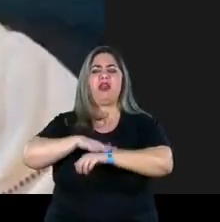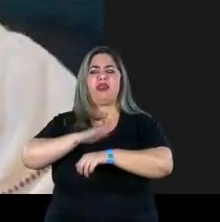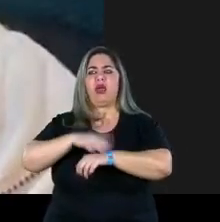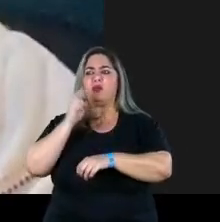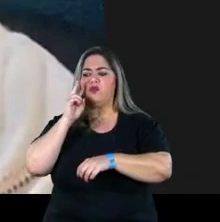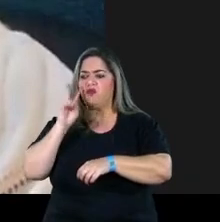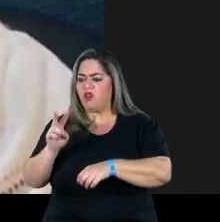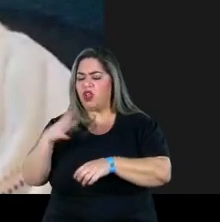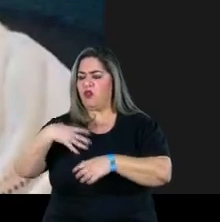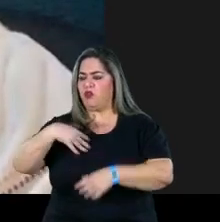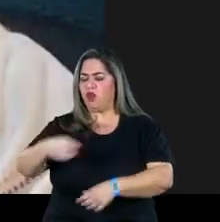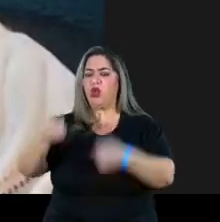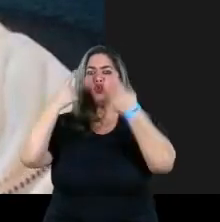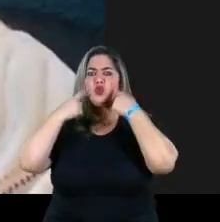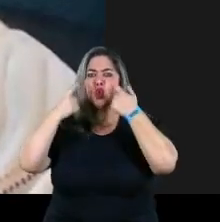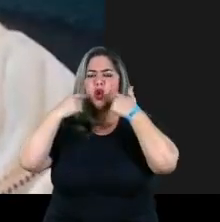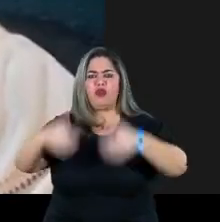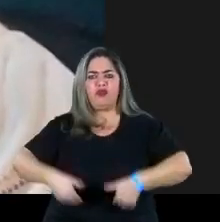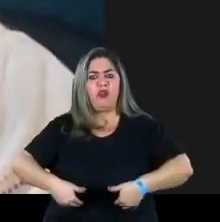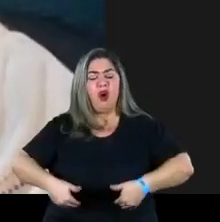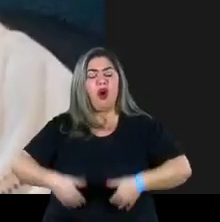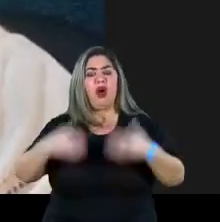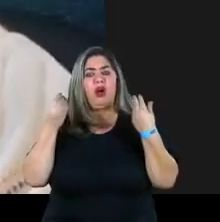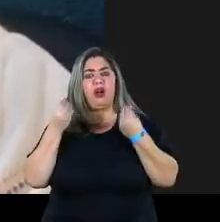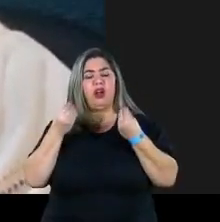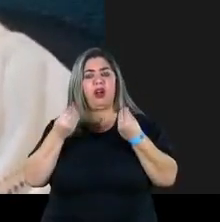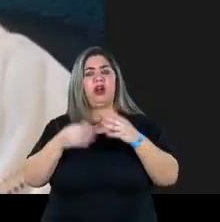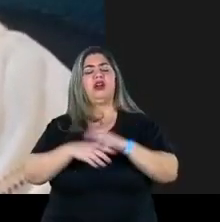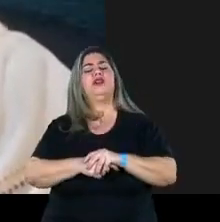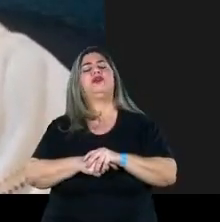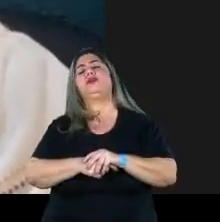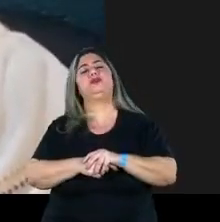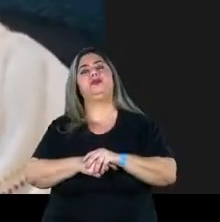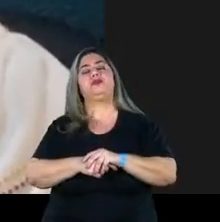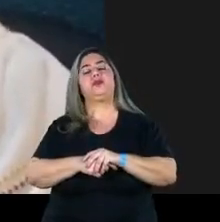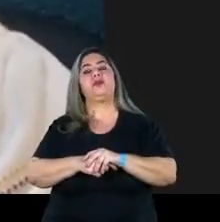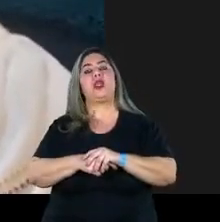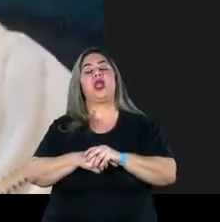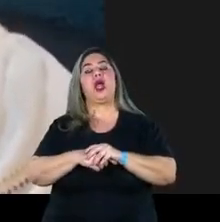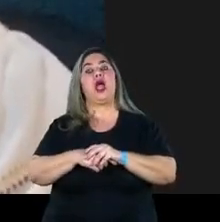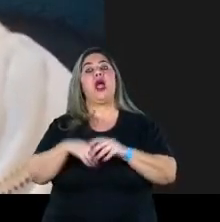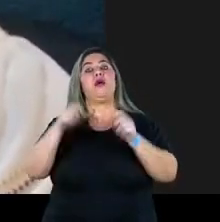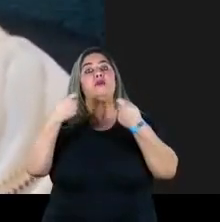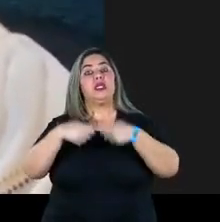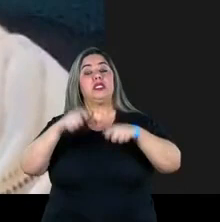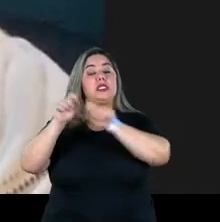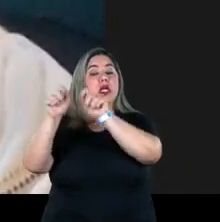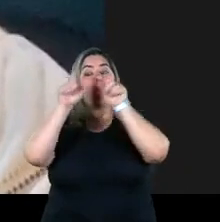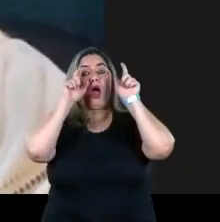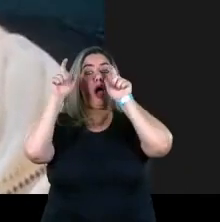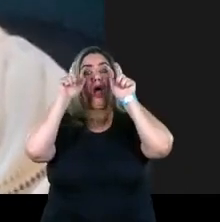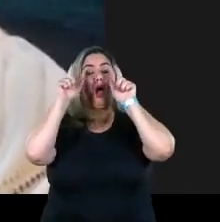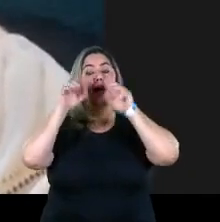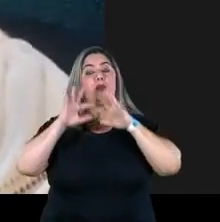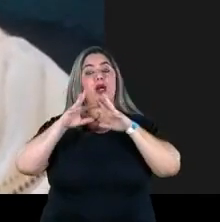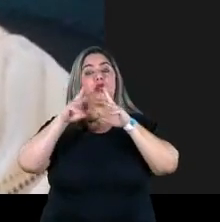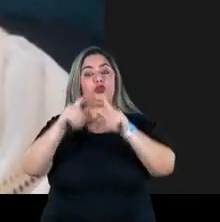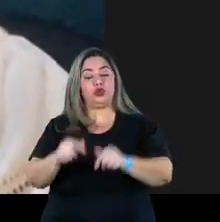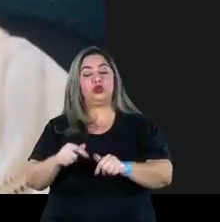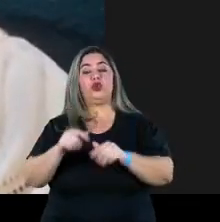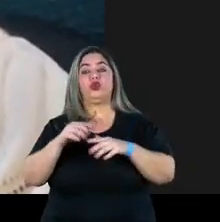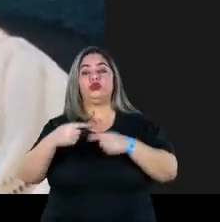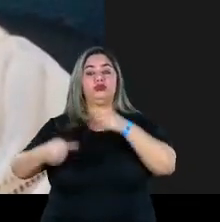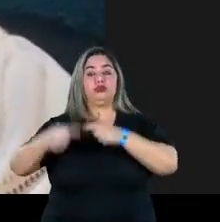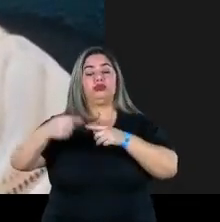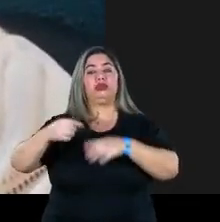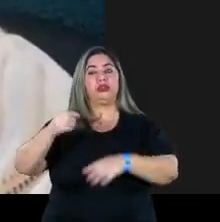todo vendo seus filhos chorando com fome. A questão central, e aí é de novo uma alerta que a gente sempre fala para os gestores e políticos que